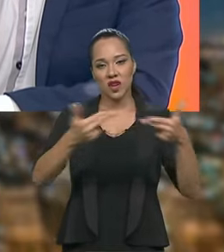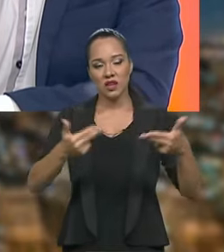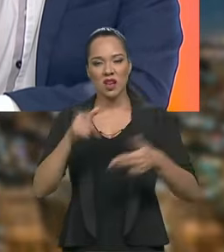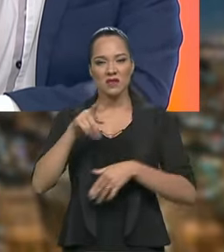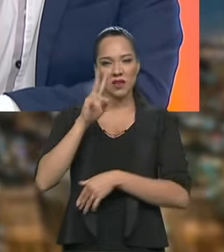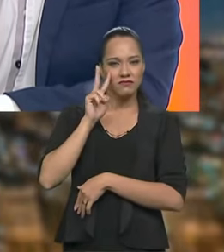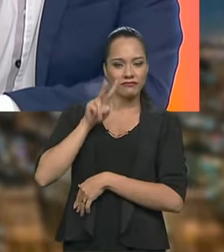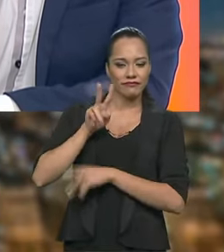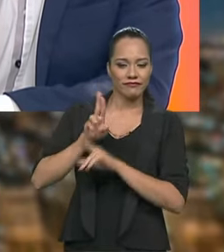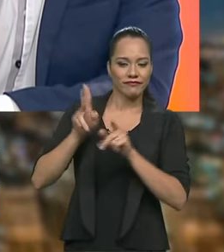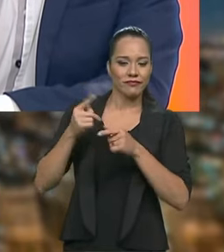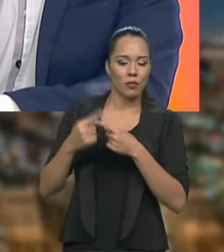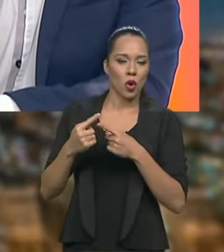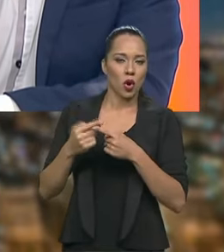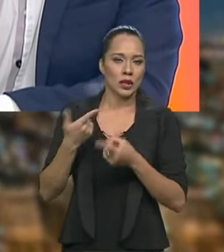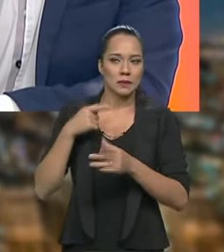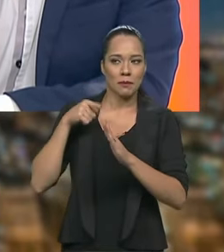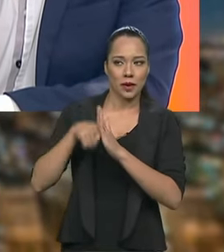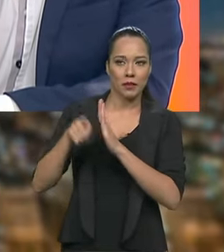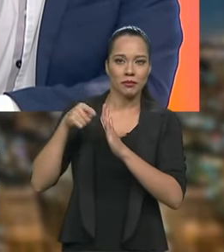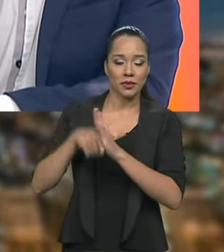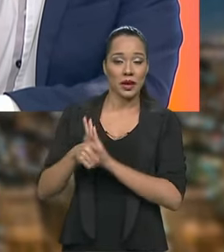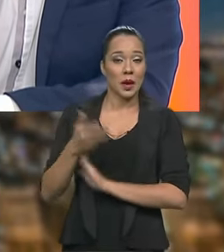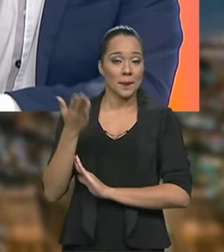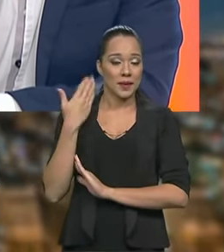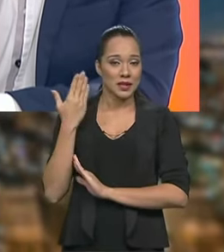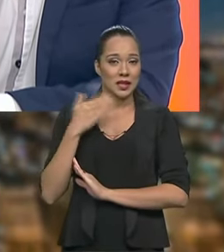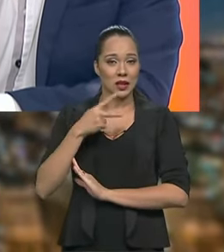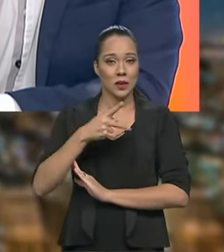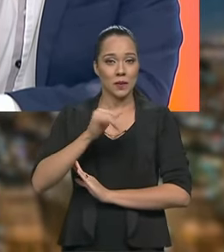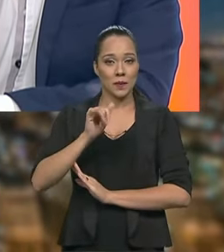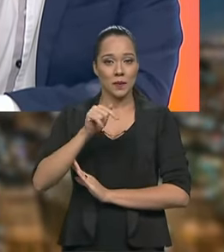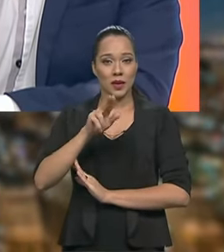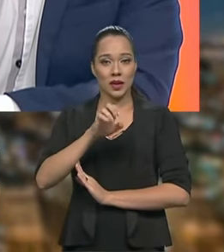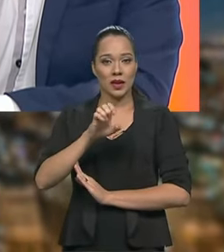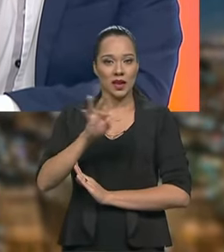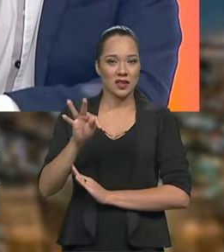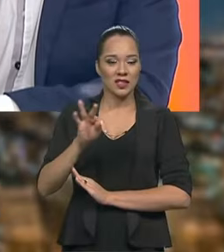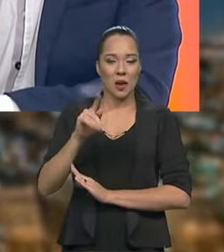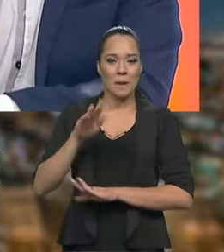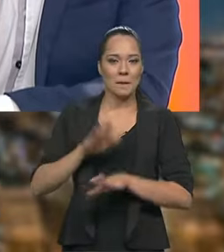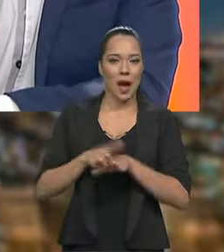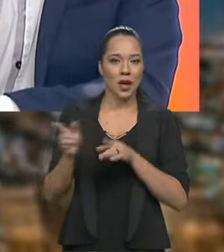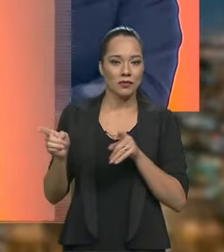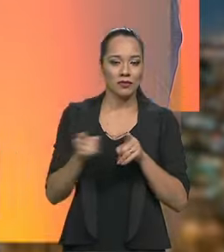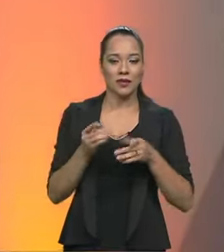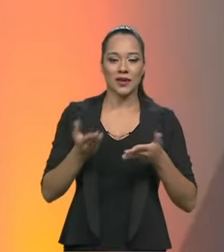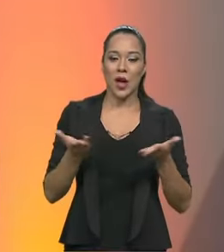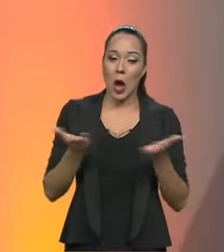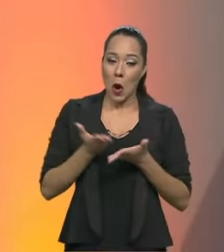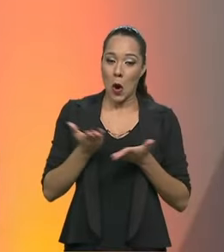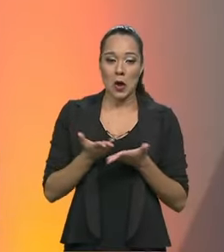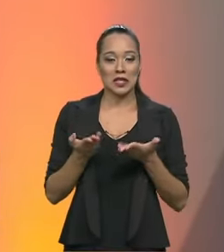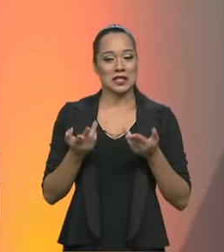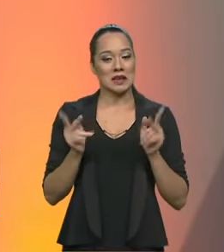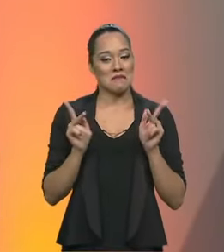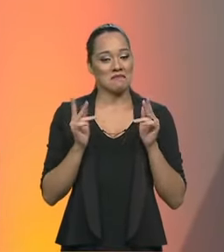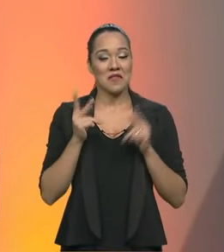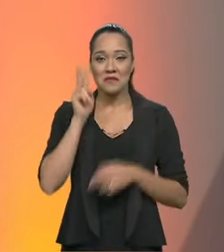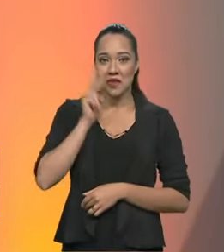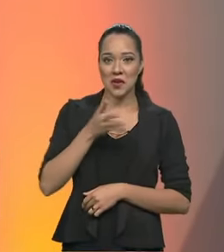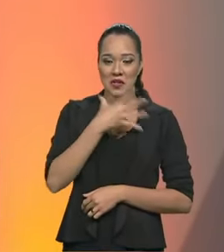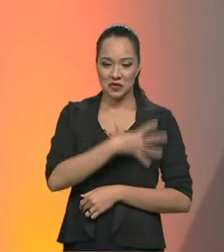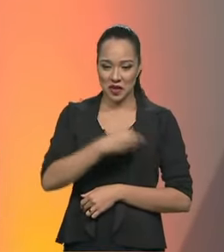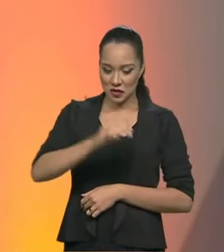vistos por conta das nossas perguntas, na época em que o Piquet tinha um pavio bem mais curto, hoje, viu os filhos